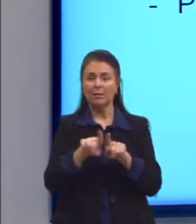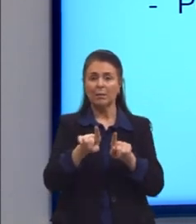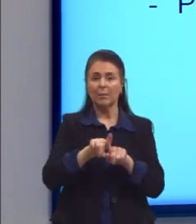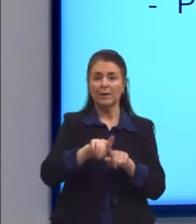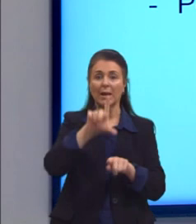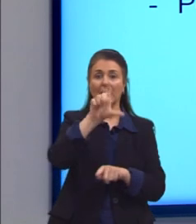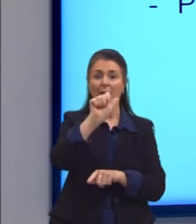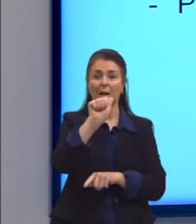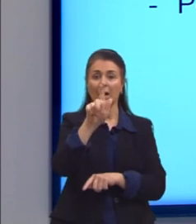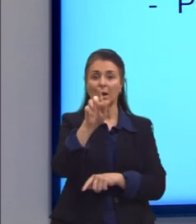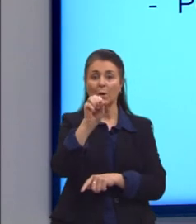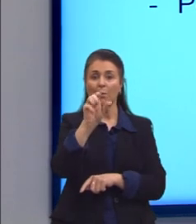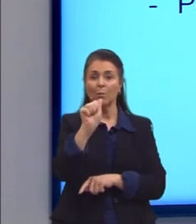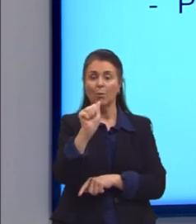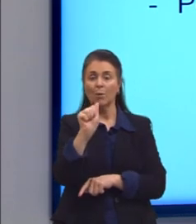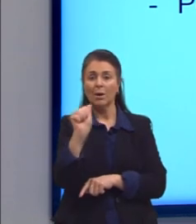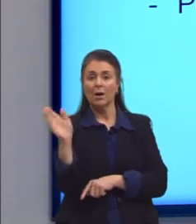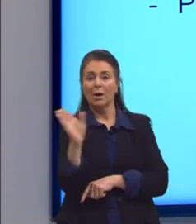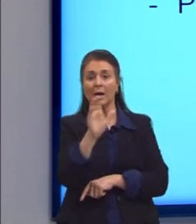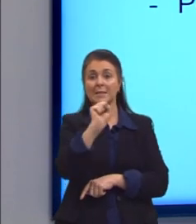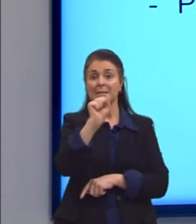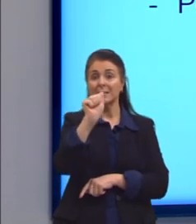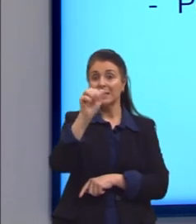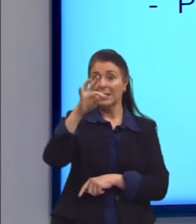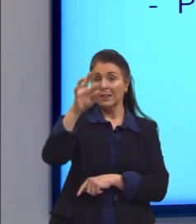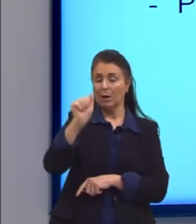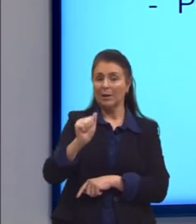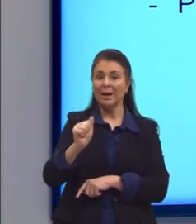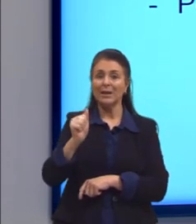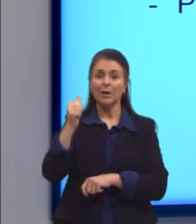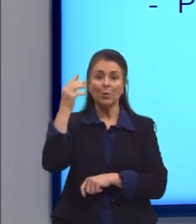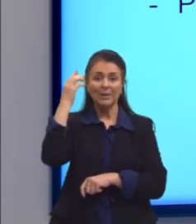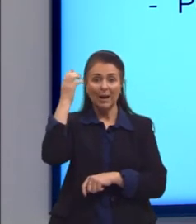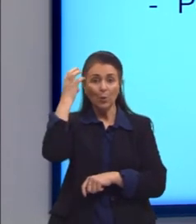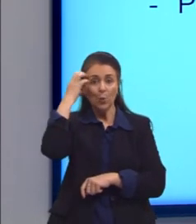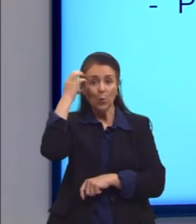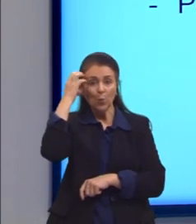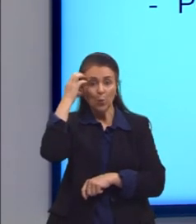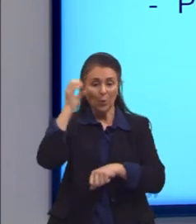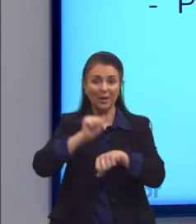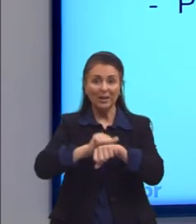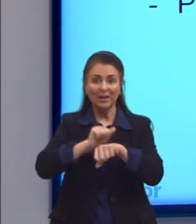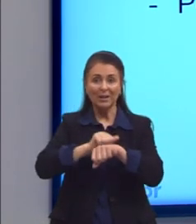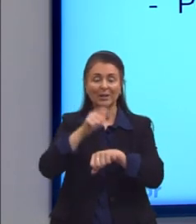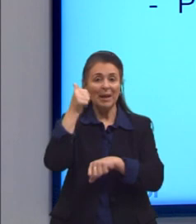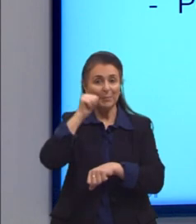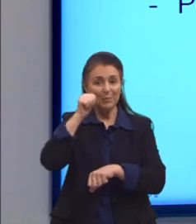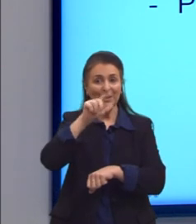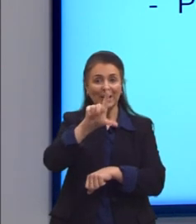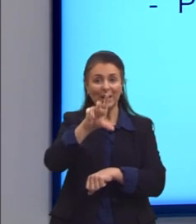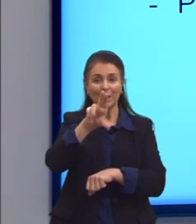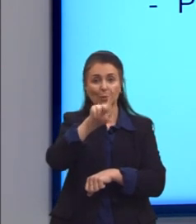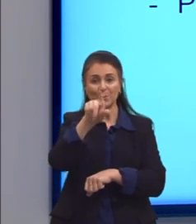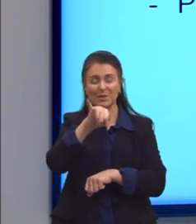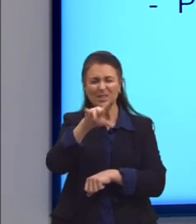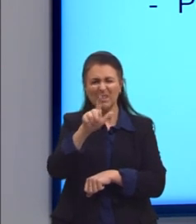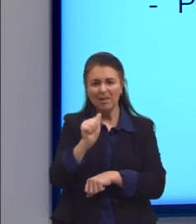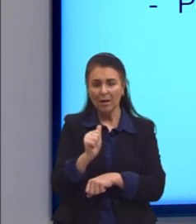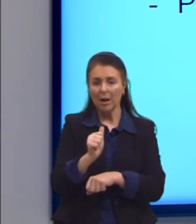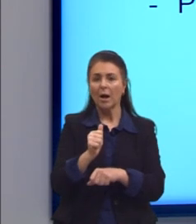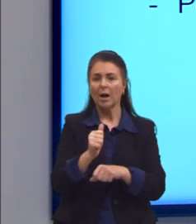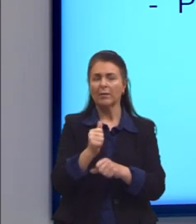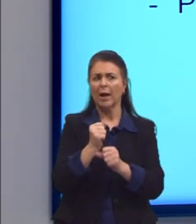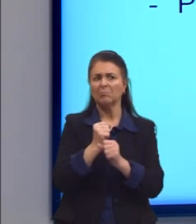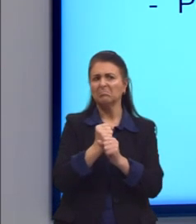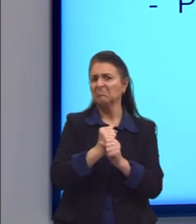Santa, que é onde encontraram o crânio da Luzia e vestígios entre os mais antigos da vida no Brasil, de cerca de 12 mil